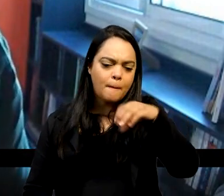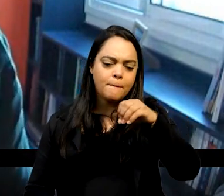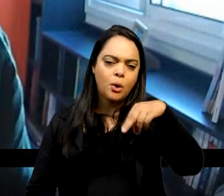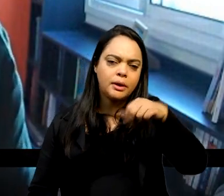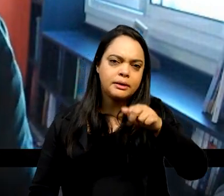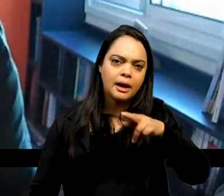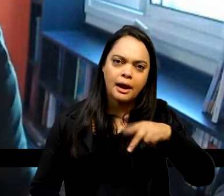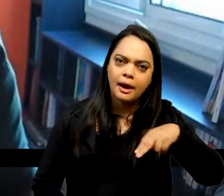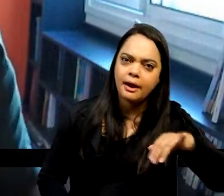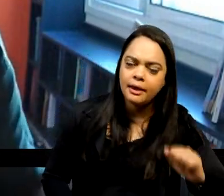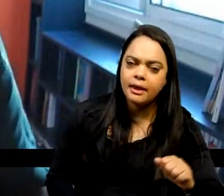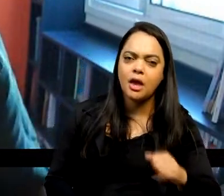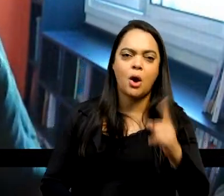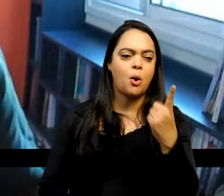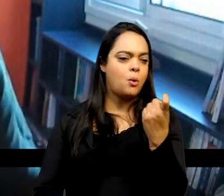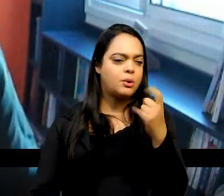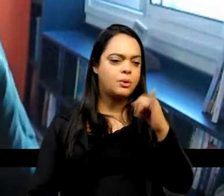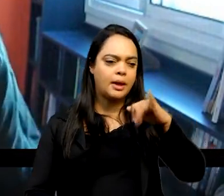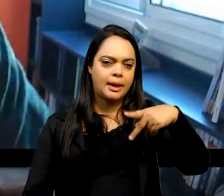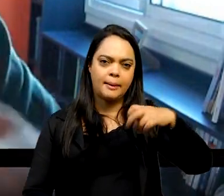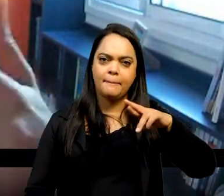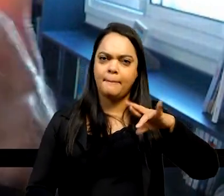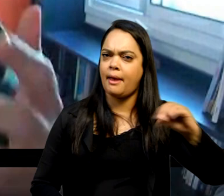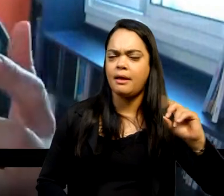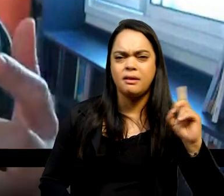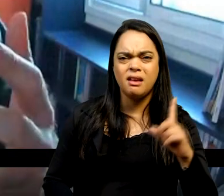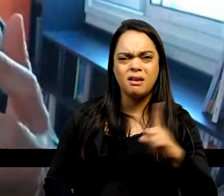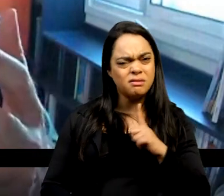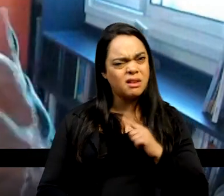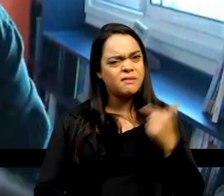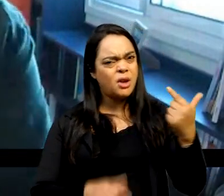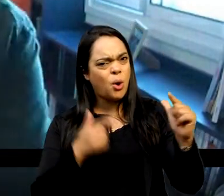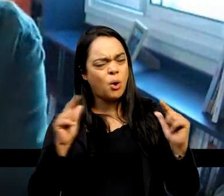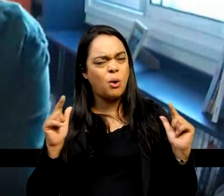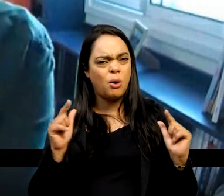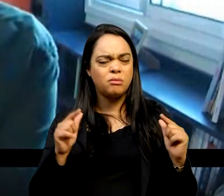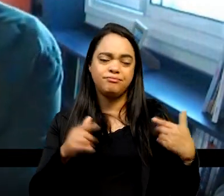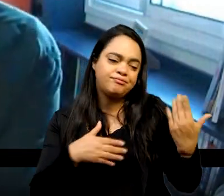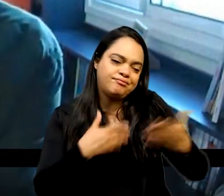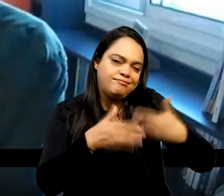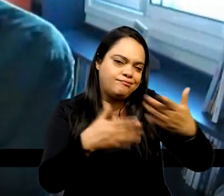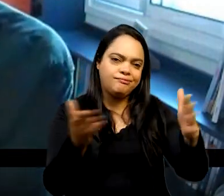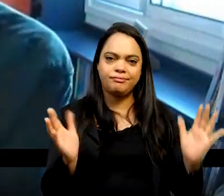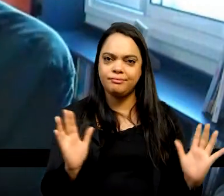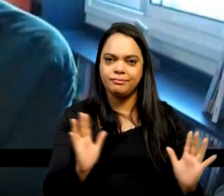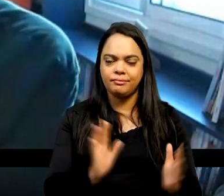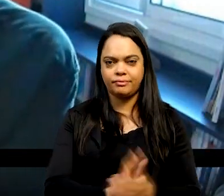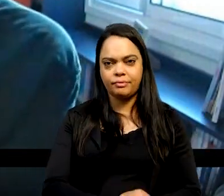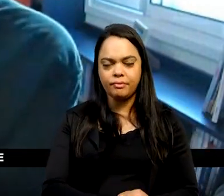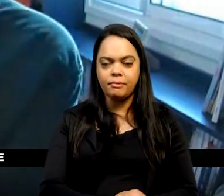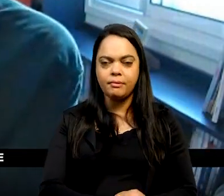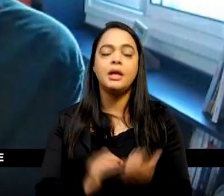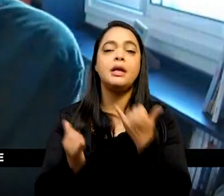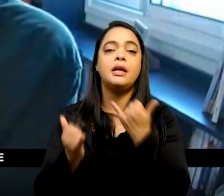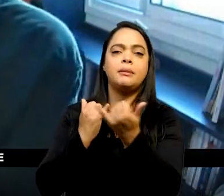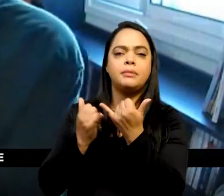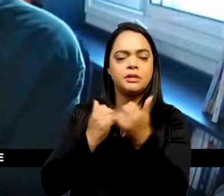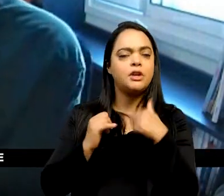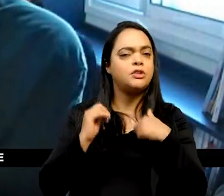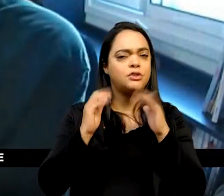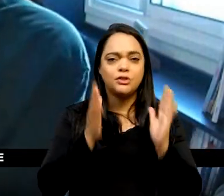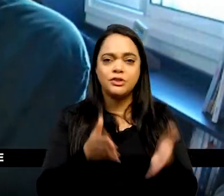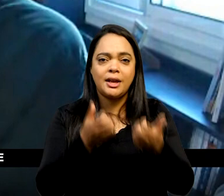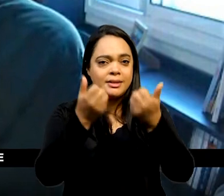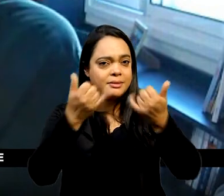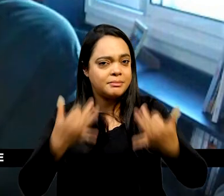Américas, houve outro também e assim sucessivamente. E quanto à singularidade, eu já falei, todos os processos históricos